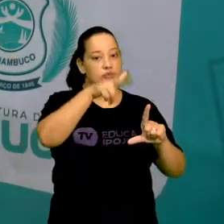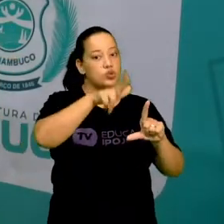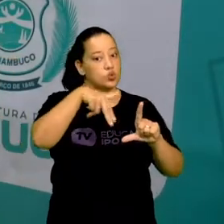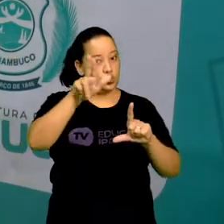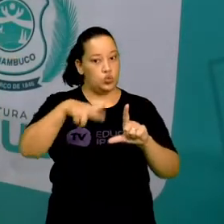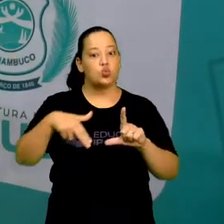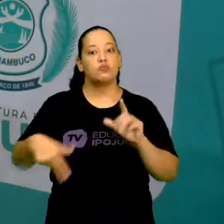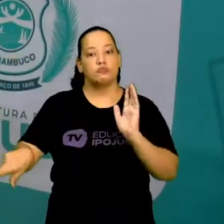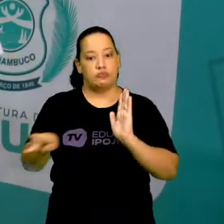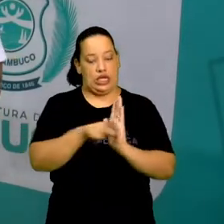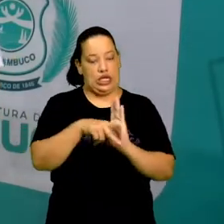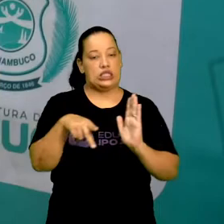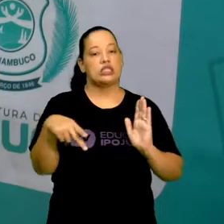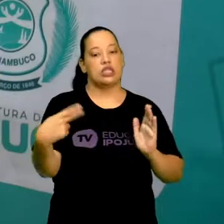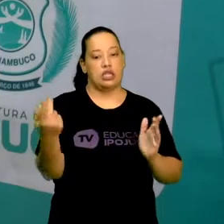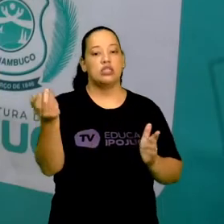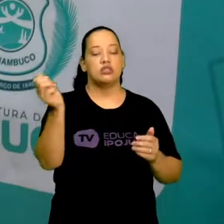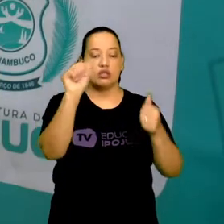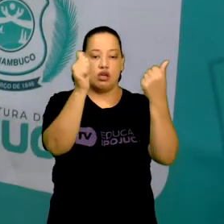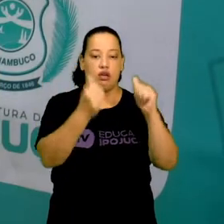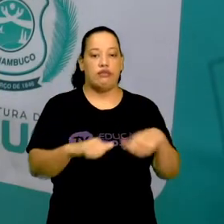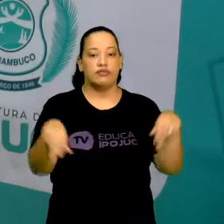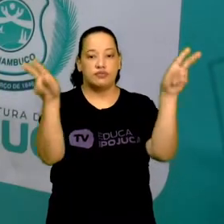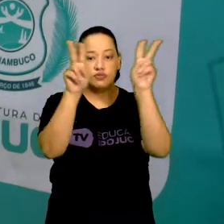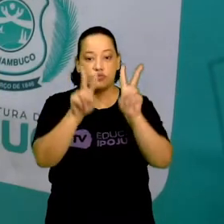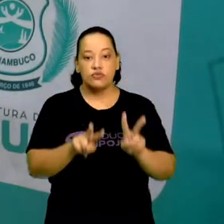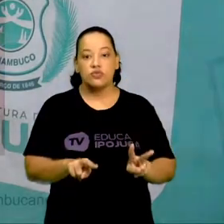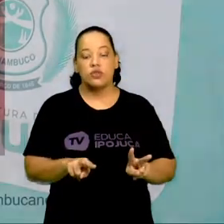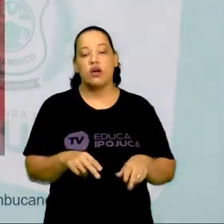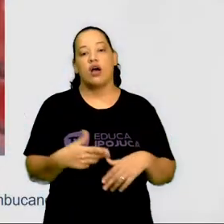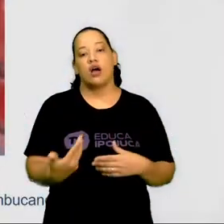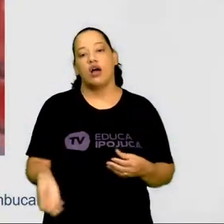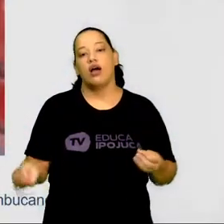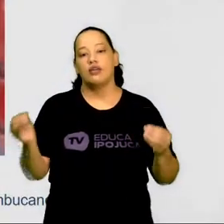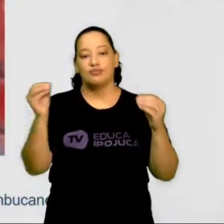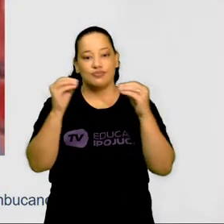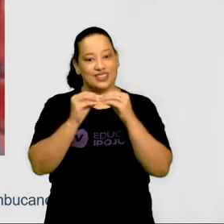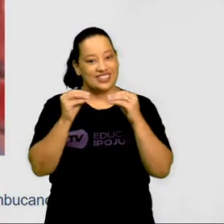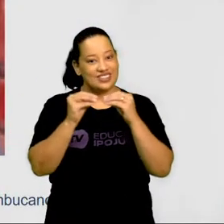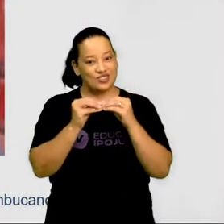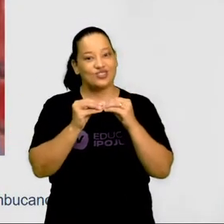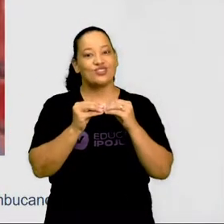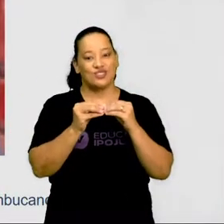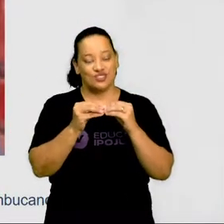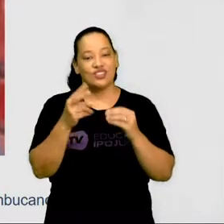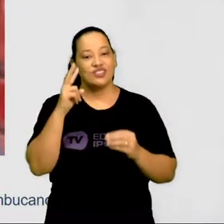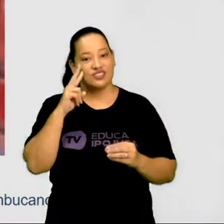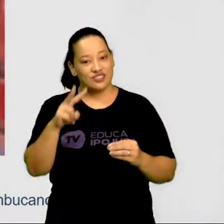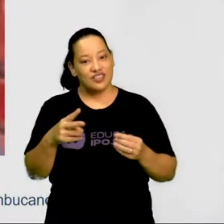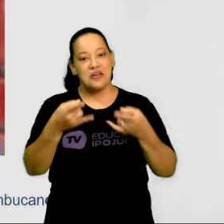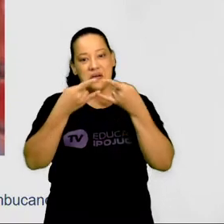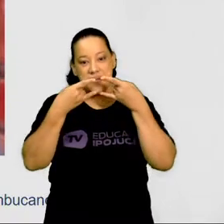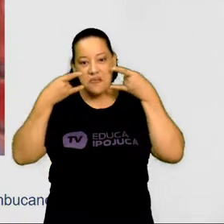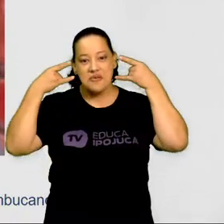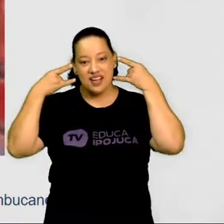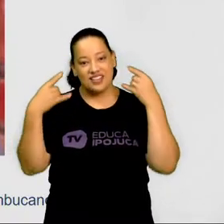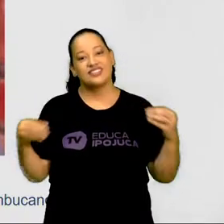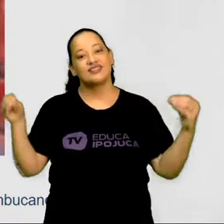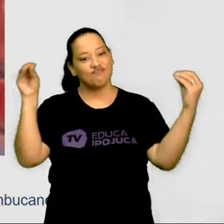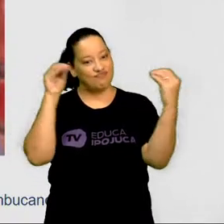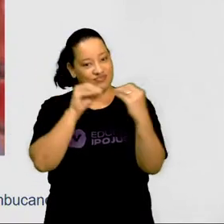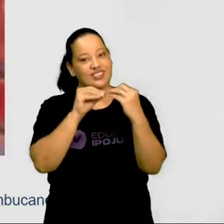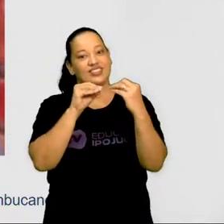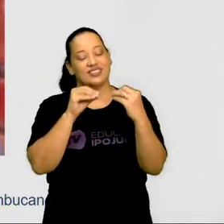parte desse processo da arte visual. E a pintura, esse registro do beijo, mais claro do que nunca, agora com a máscara,